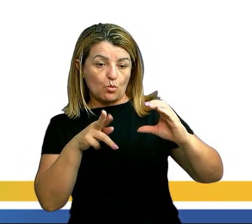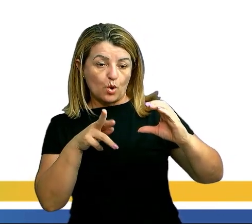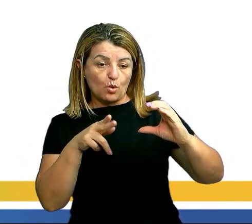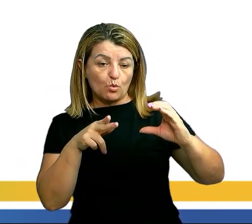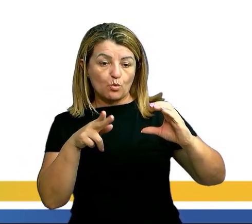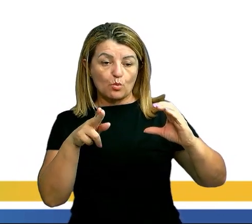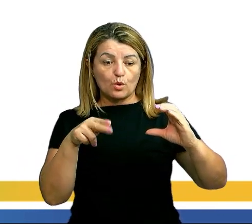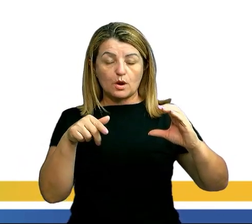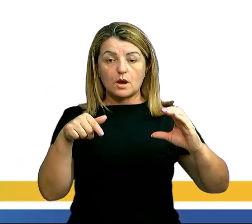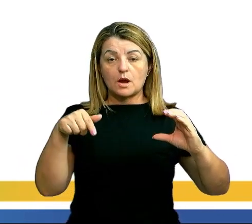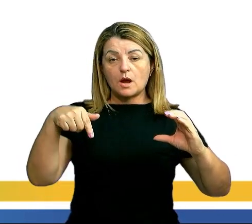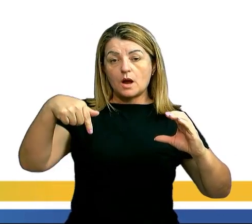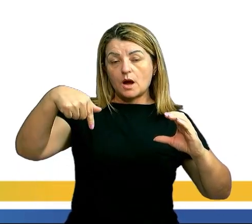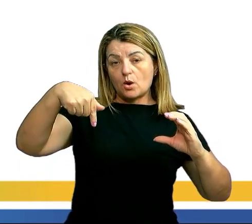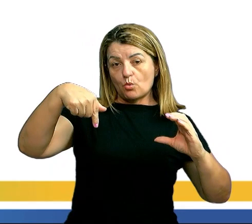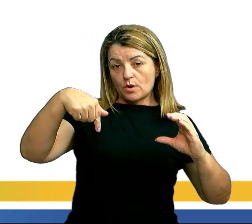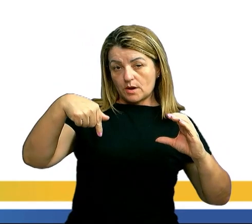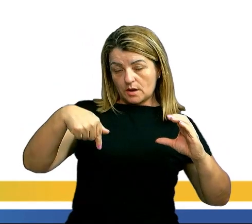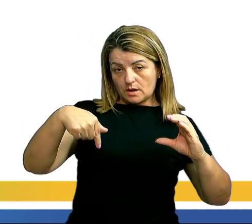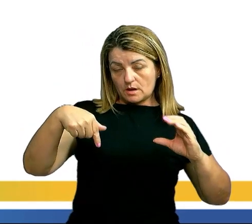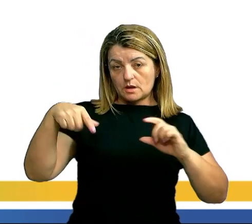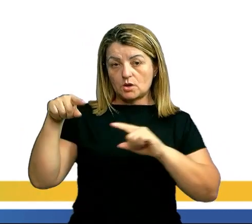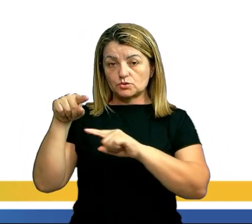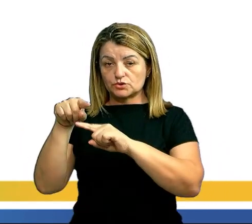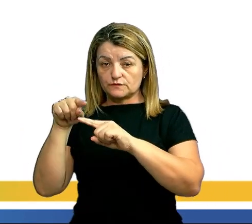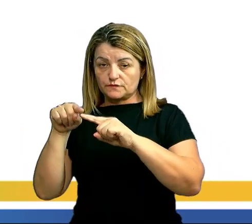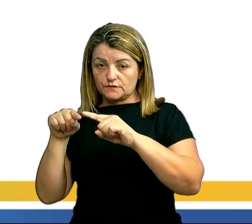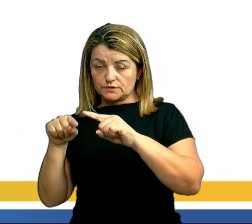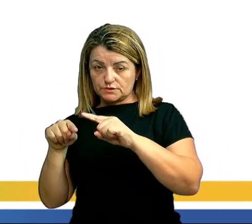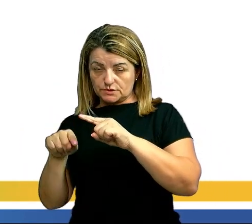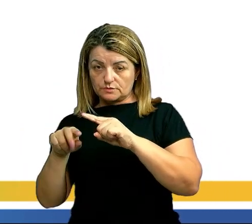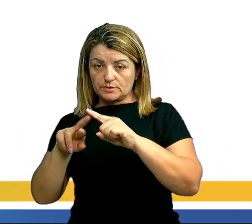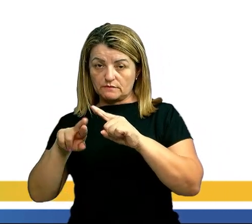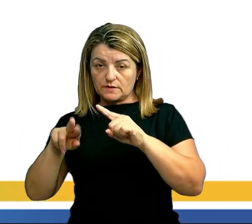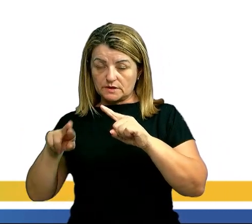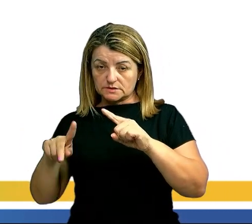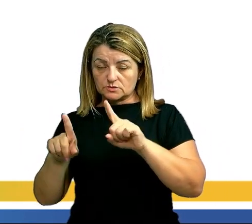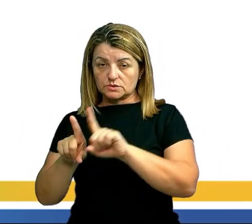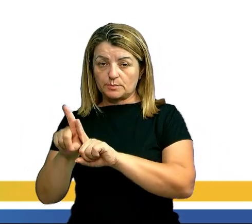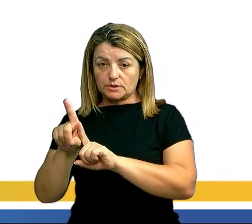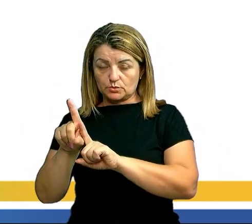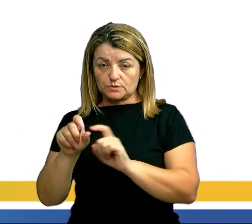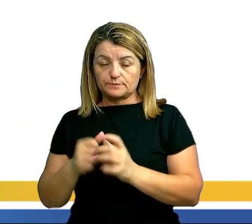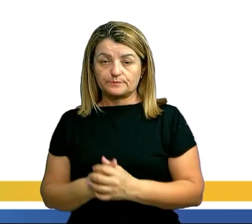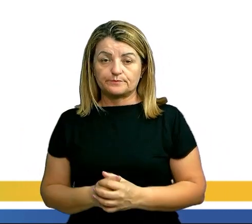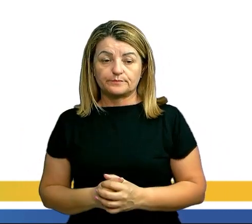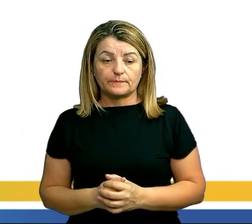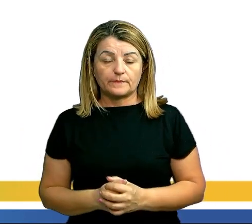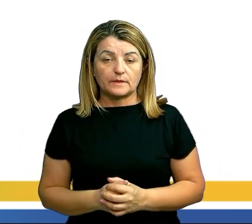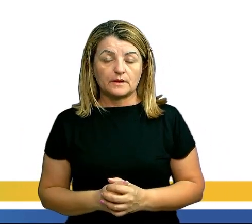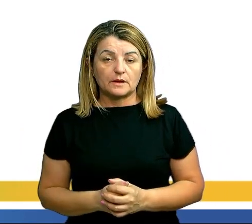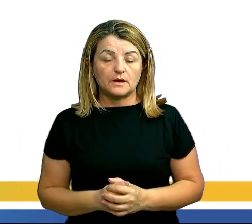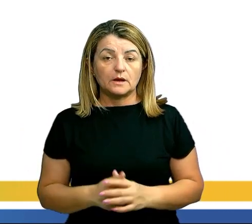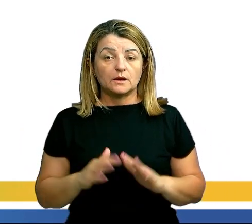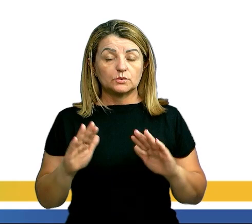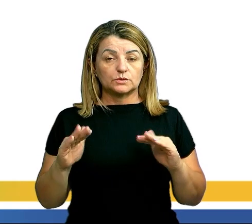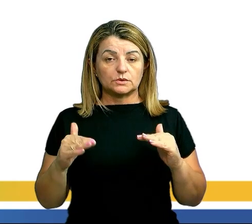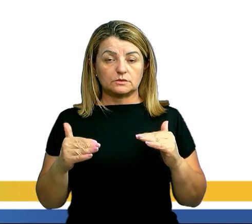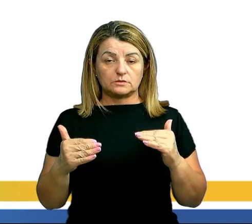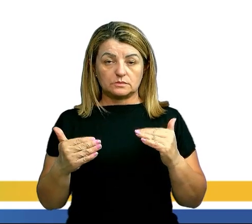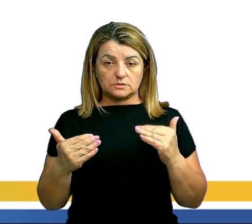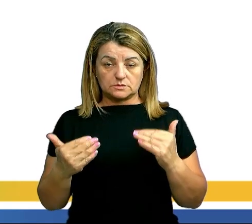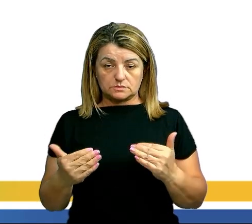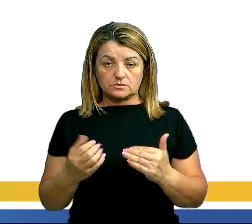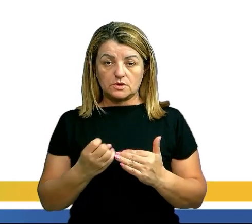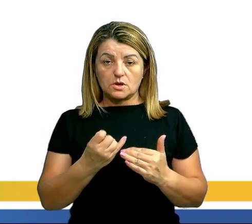Q, quantidade de calor, dividido pela variação de temperatura. Ou seja, equivale ao quociente entre